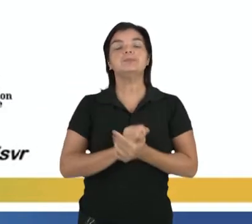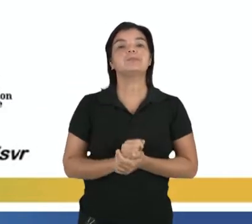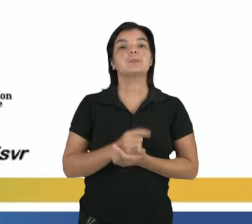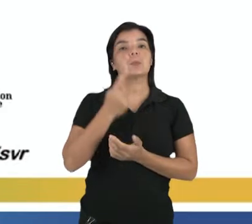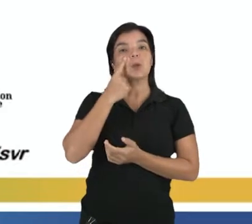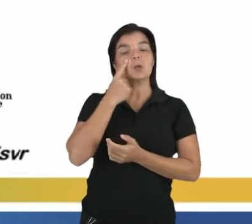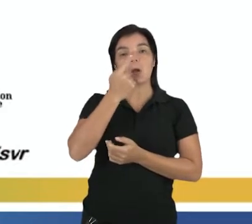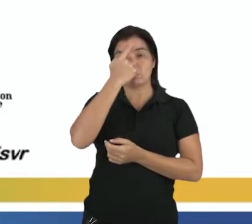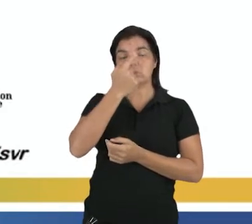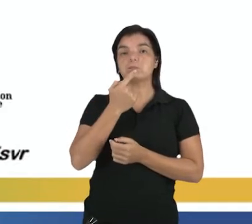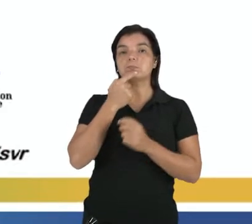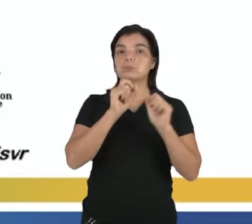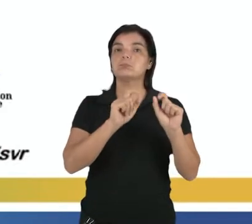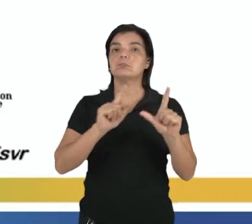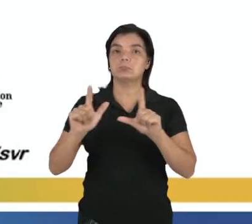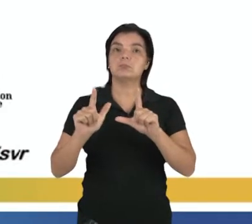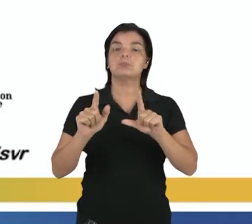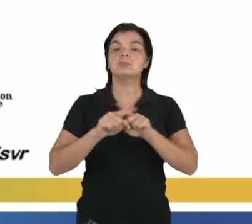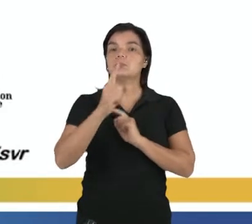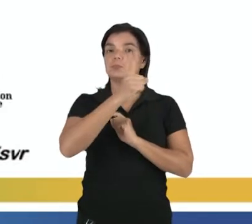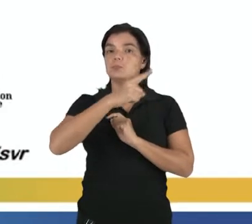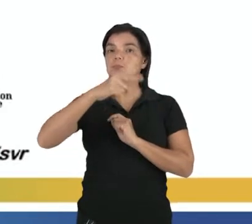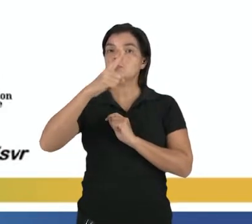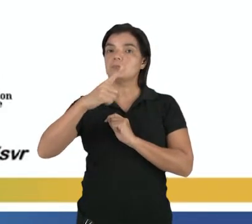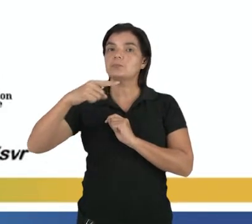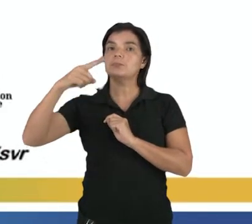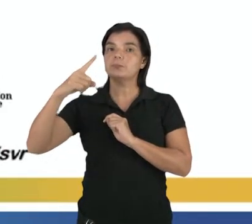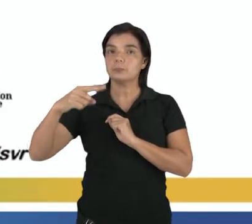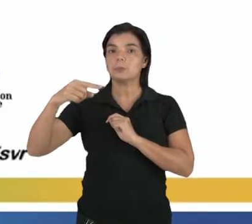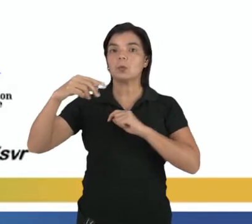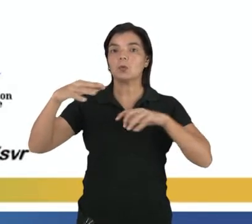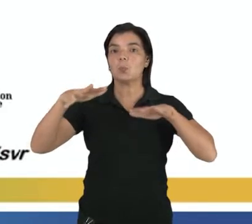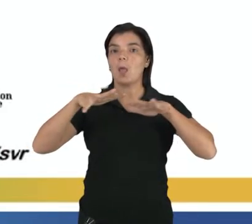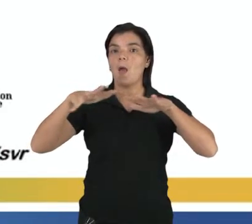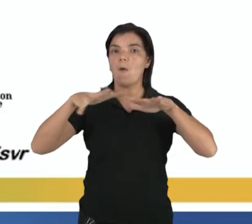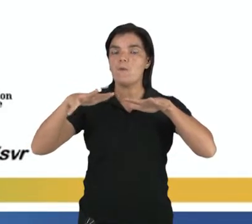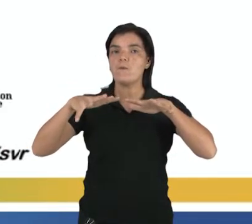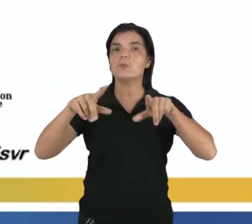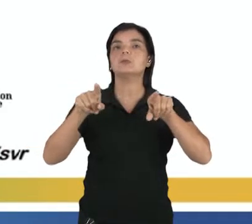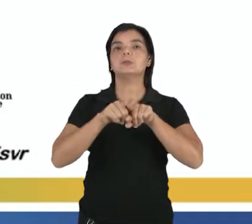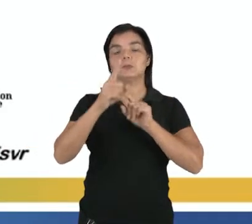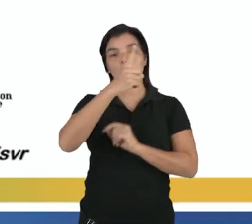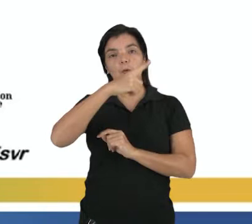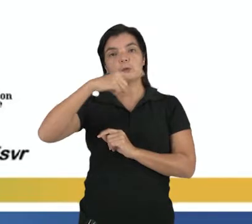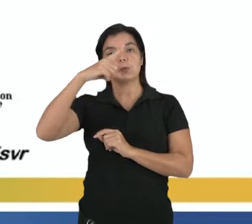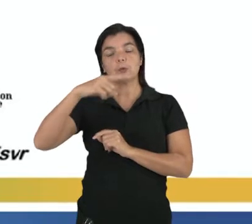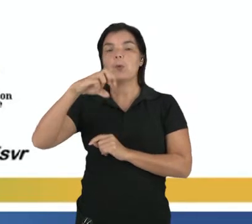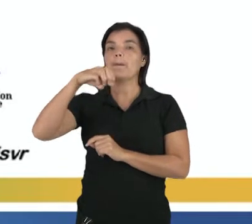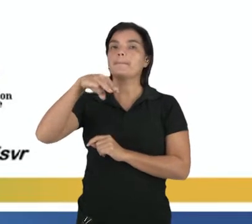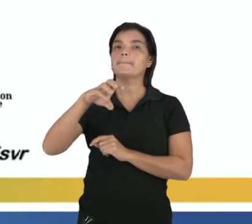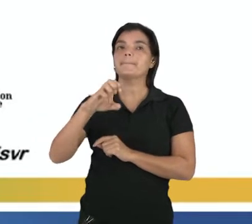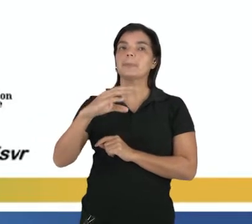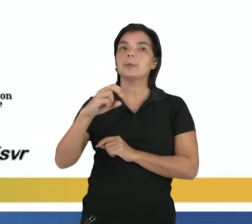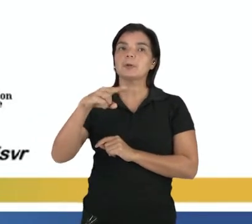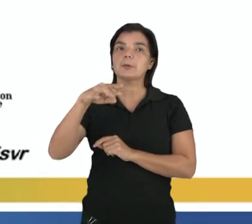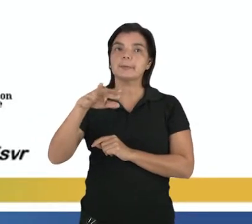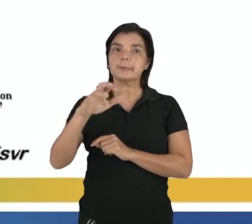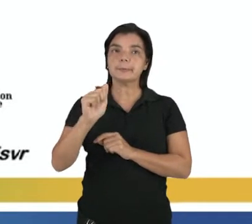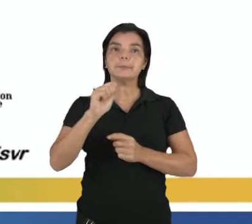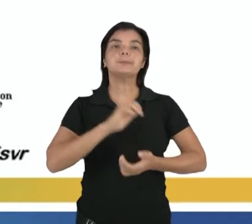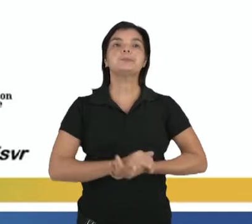Então, aqui tem a representação de uma onda eletromagnética e aqui a representação de uma onda mecânica, tá.